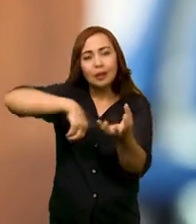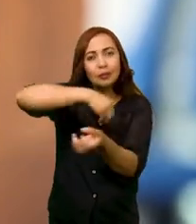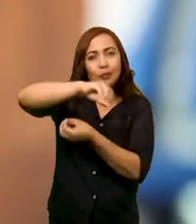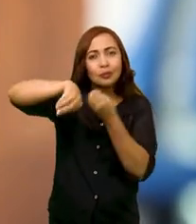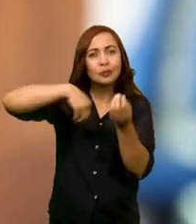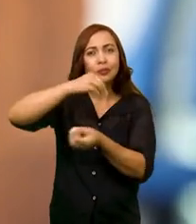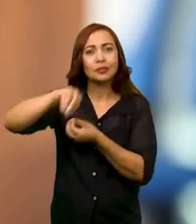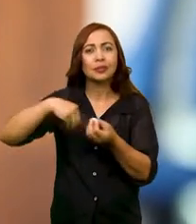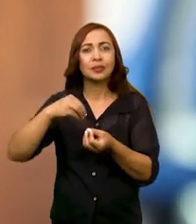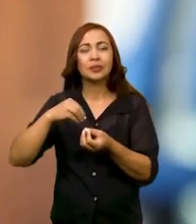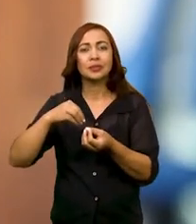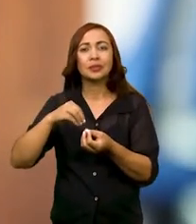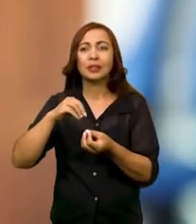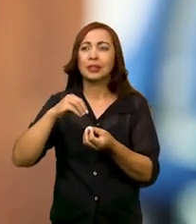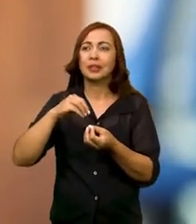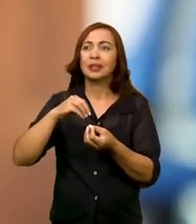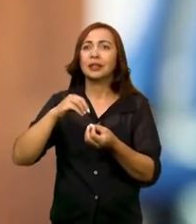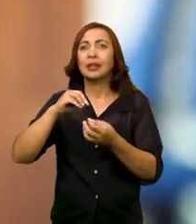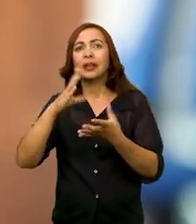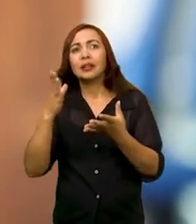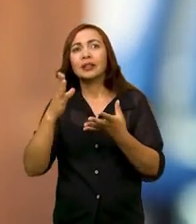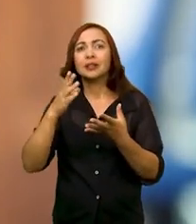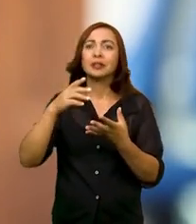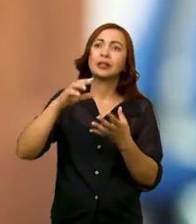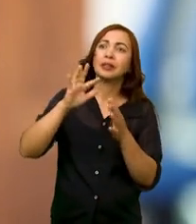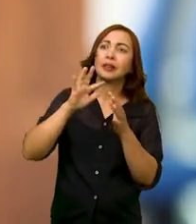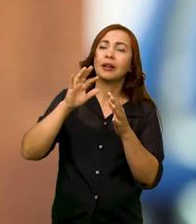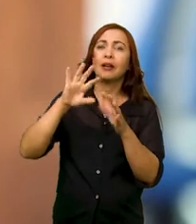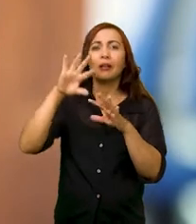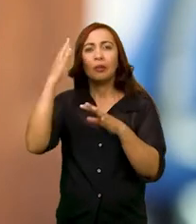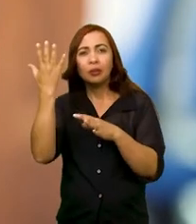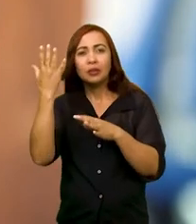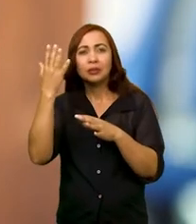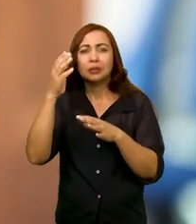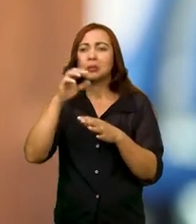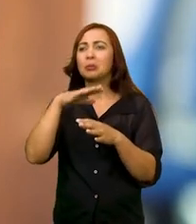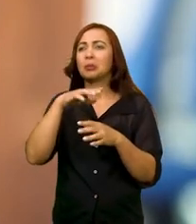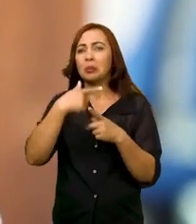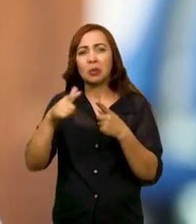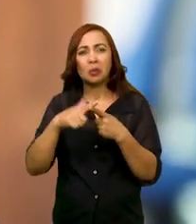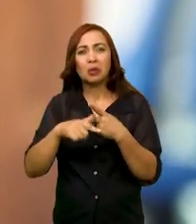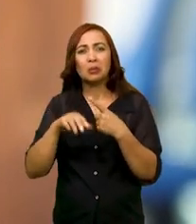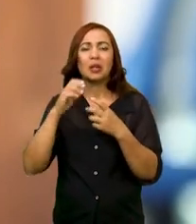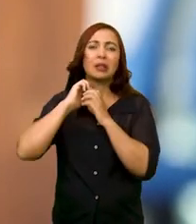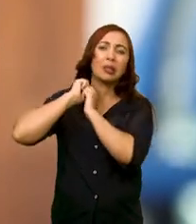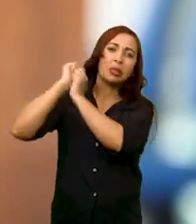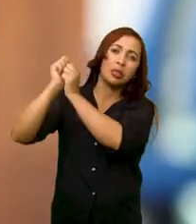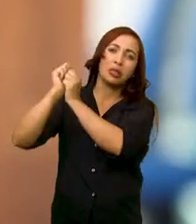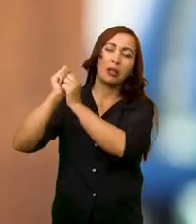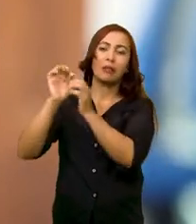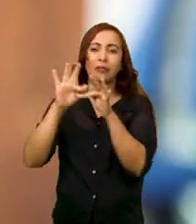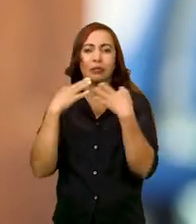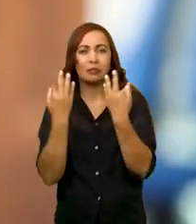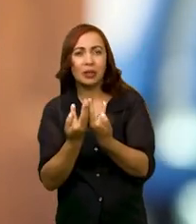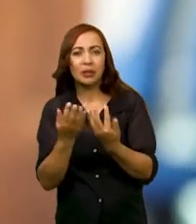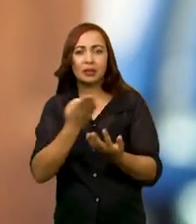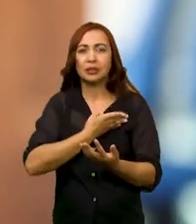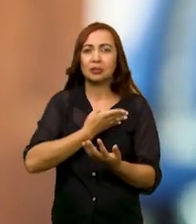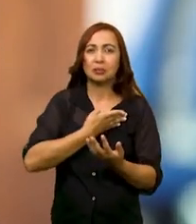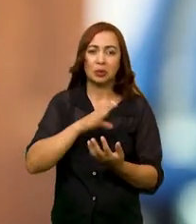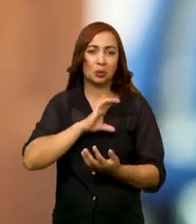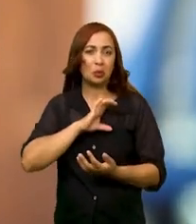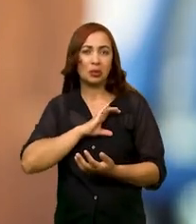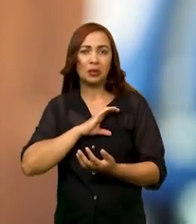envolvidas nos episódios de suicídio. No caso, as famílias, os amigos, o convívio